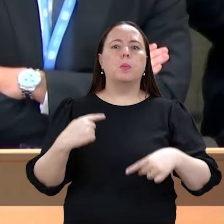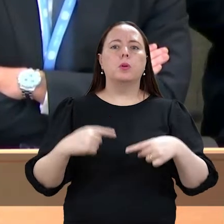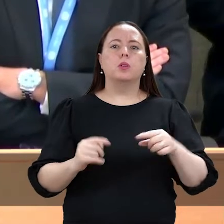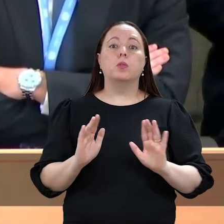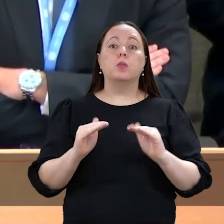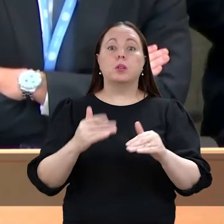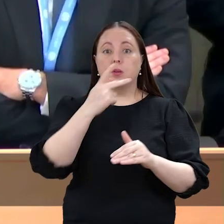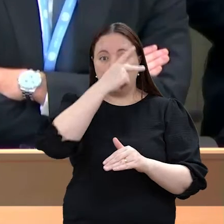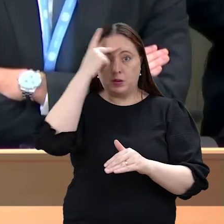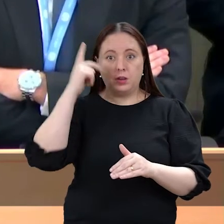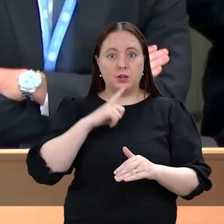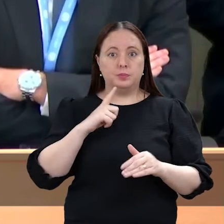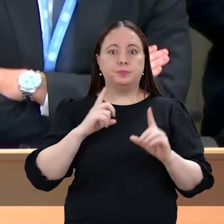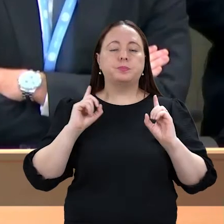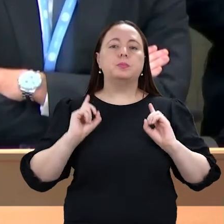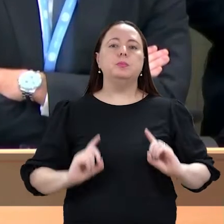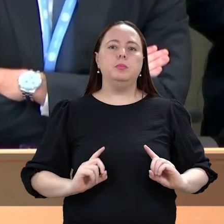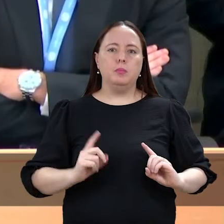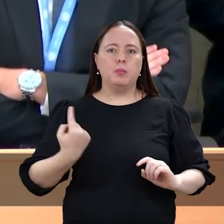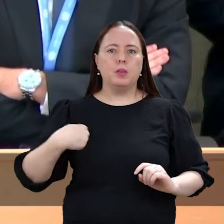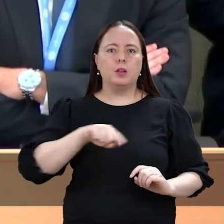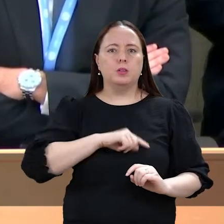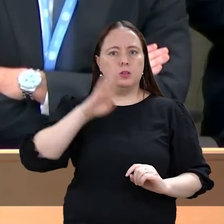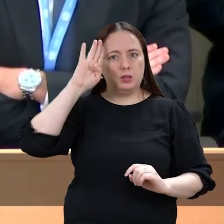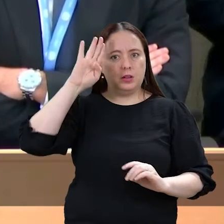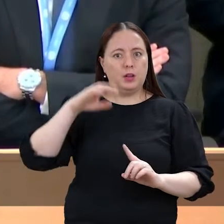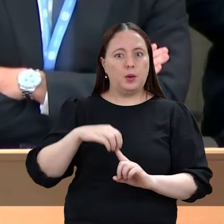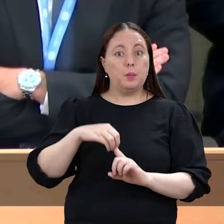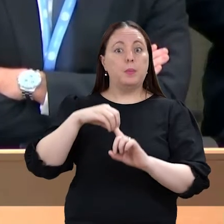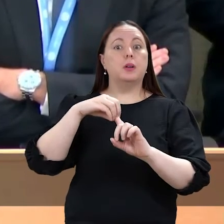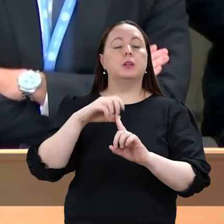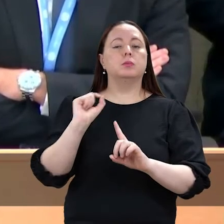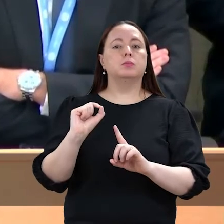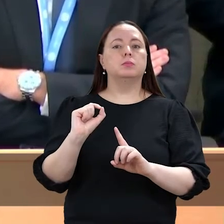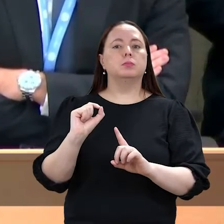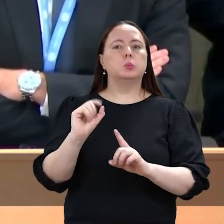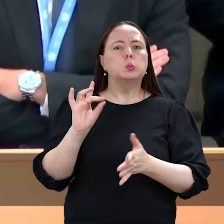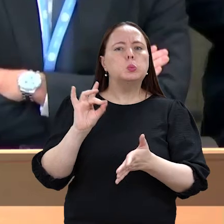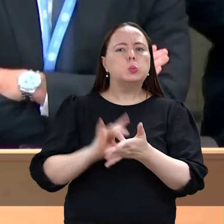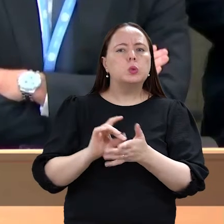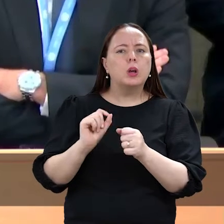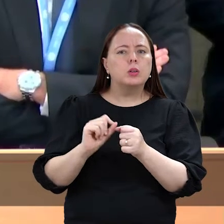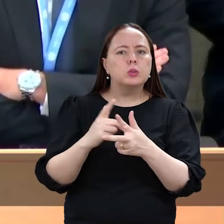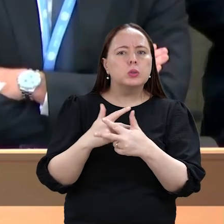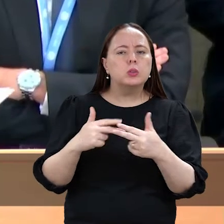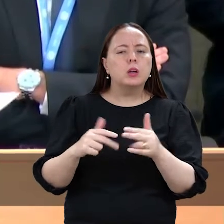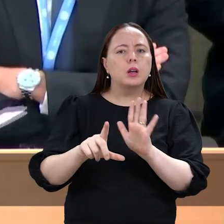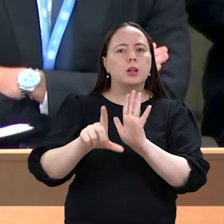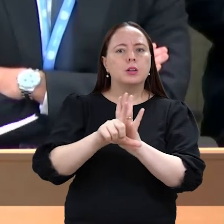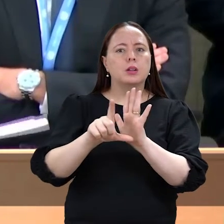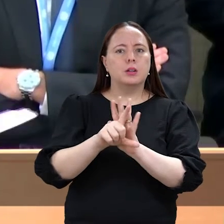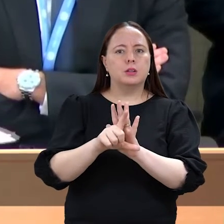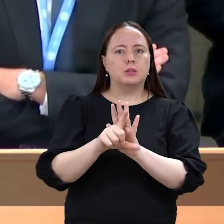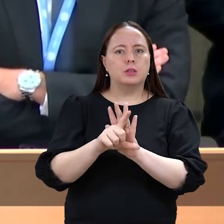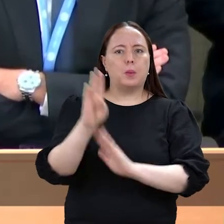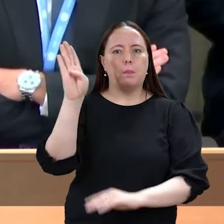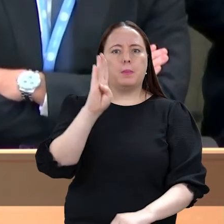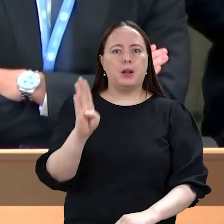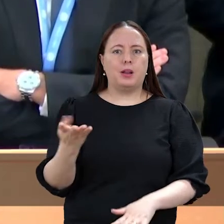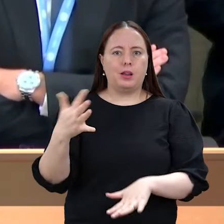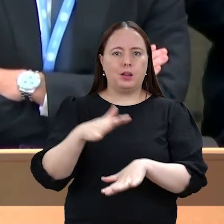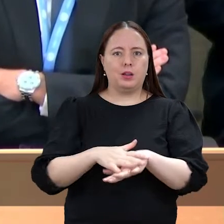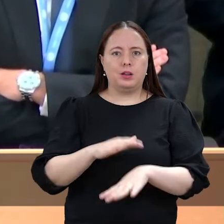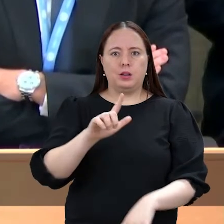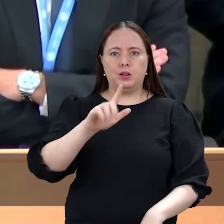voltadas às pessoas com deficiência. Nossa prioridade é a efetiva implementação da Lei Brasileira